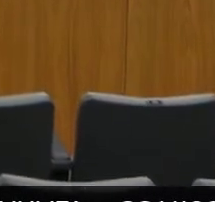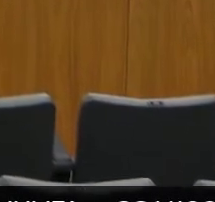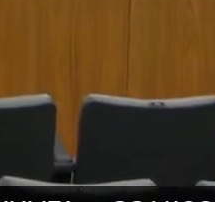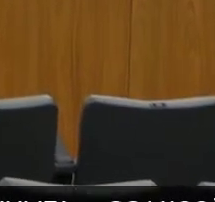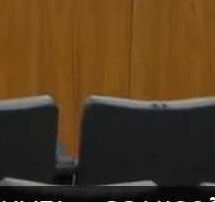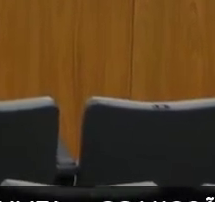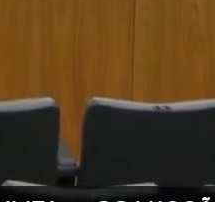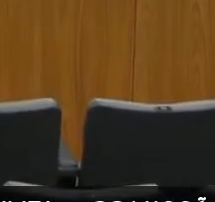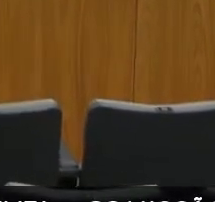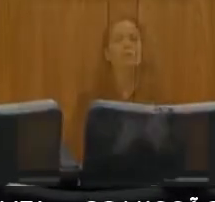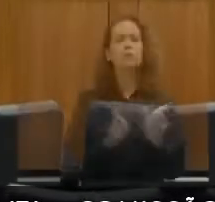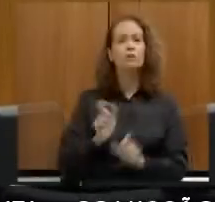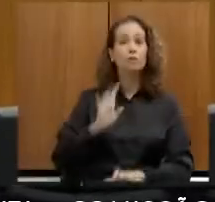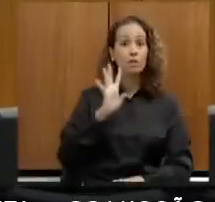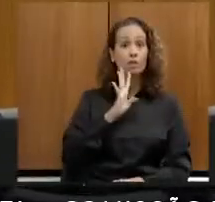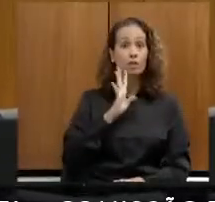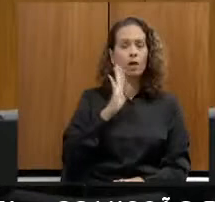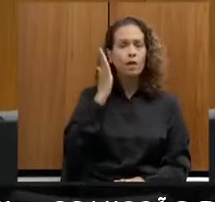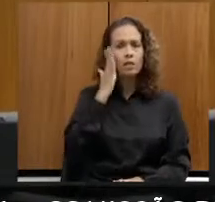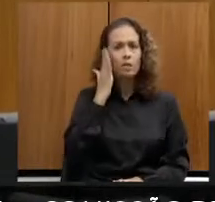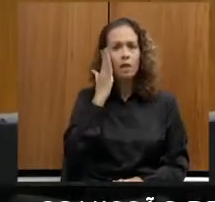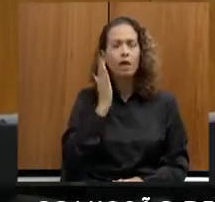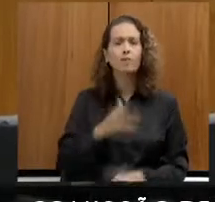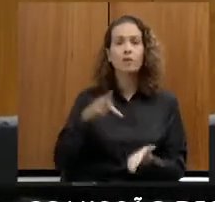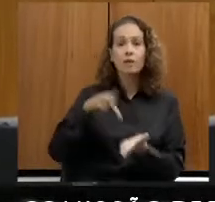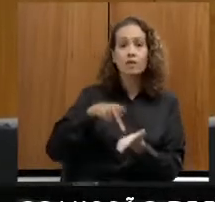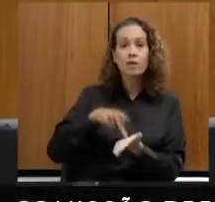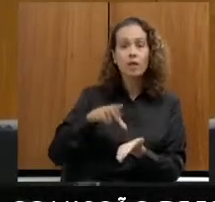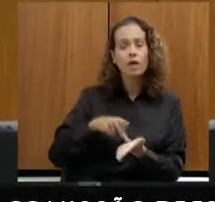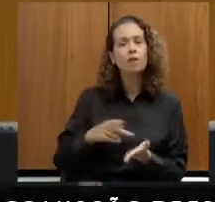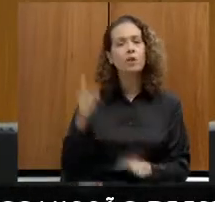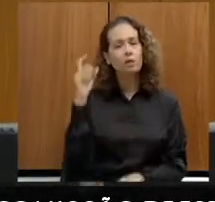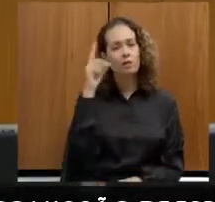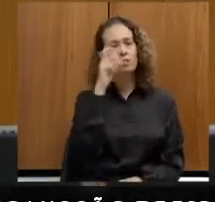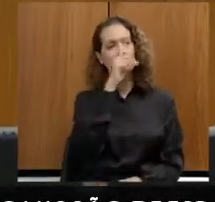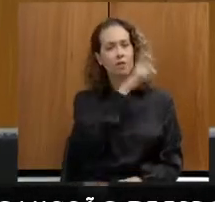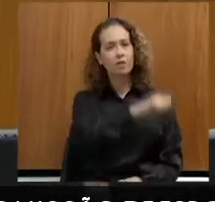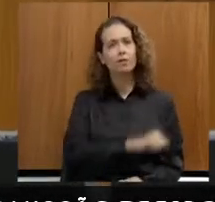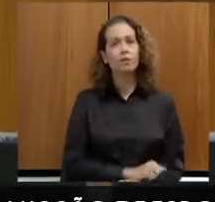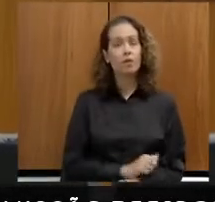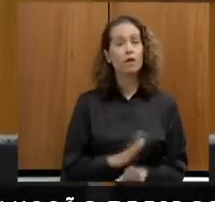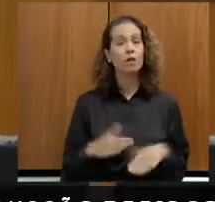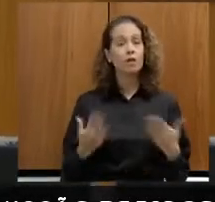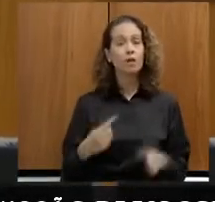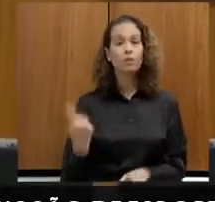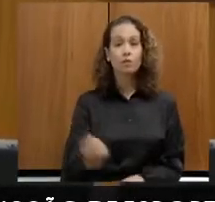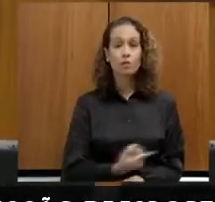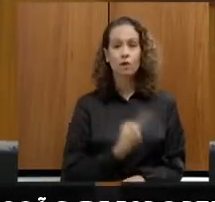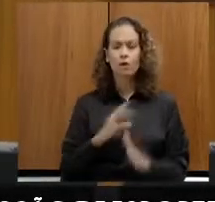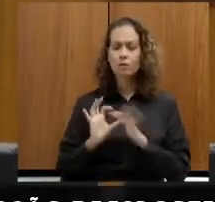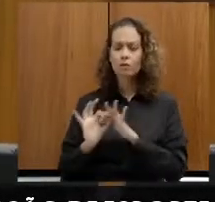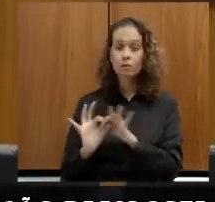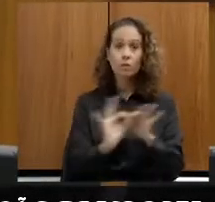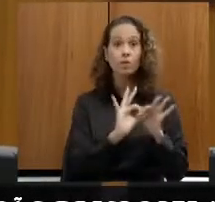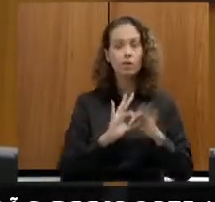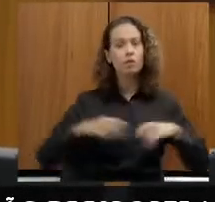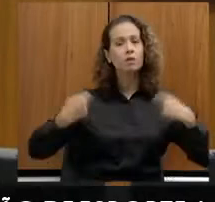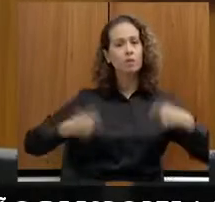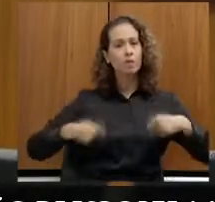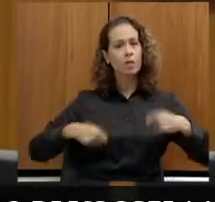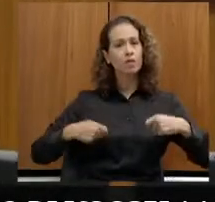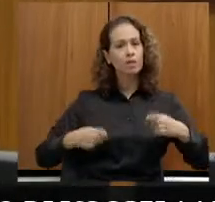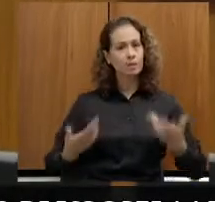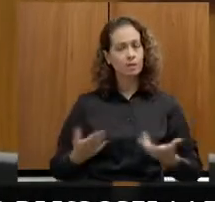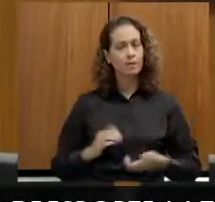a realidade lá da ponta, ela é terrível. Ela é terrível. Então, temos que nos unir para fazer esse